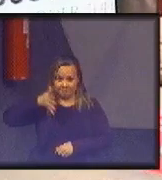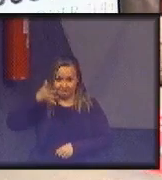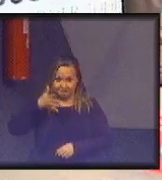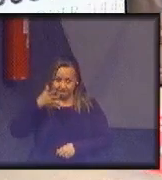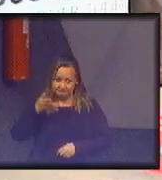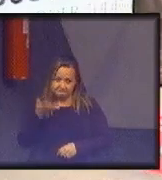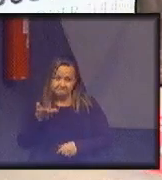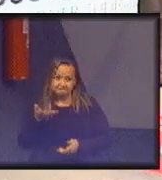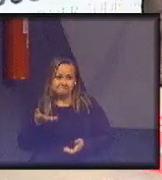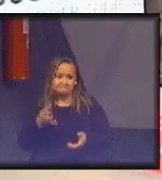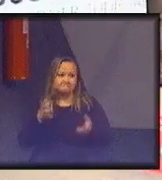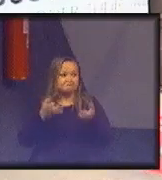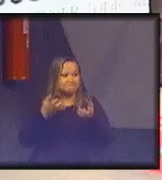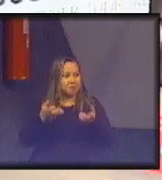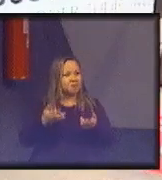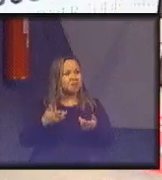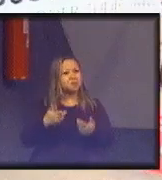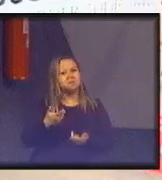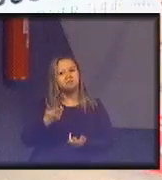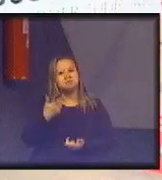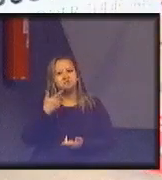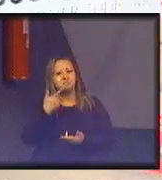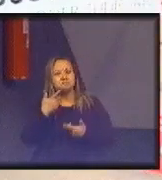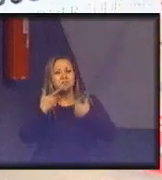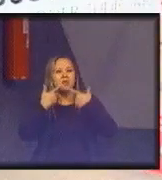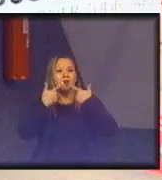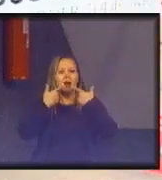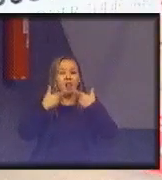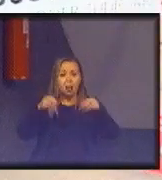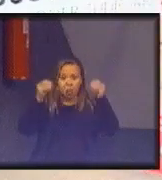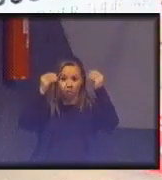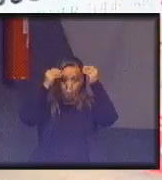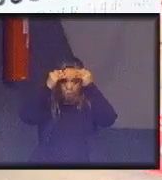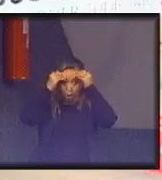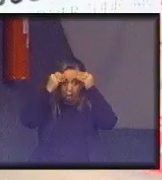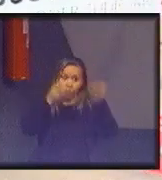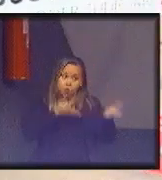voltando minha linguagem para esses jovens que estão aqui.